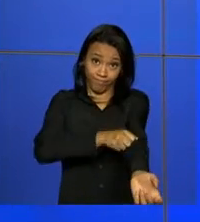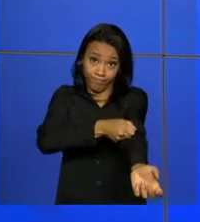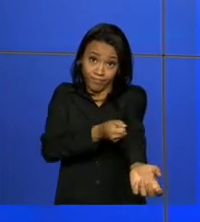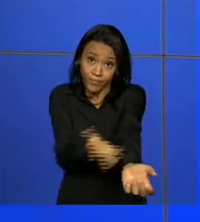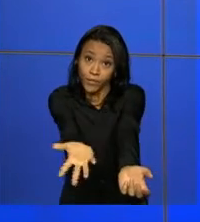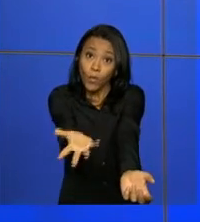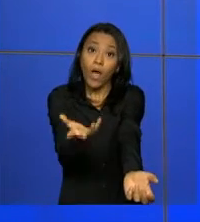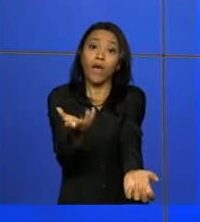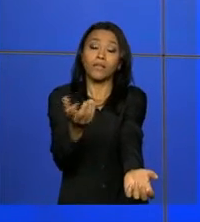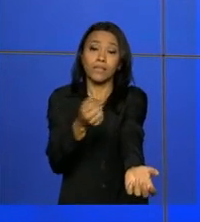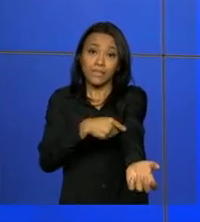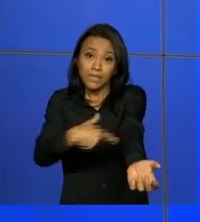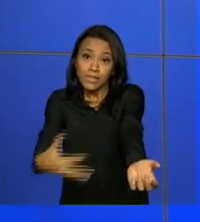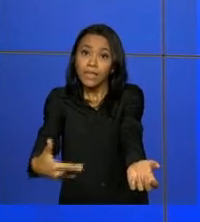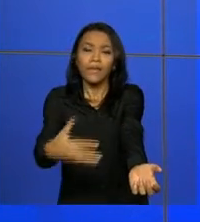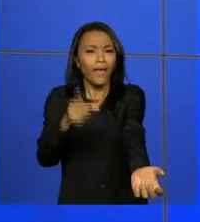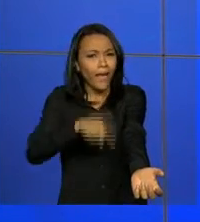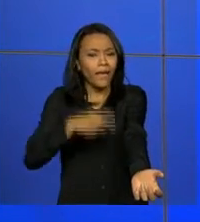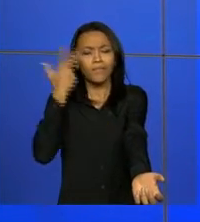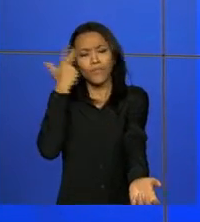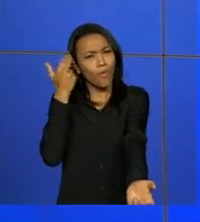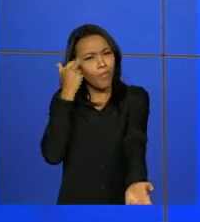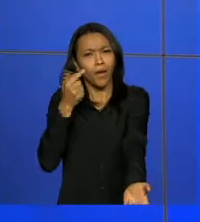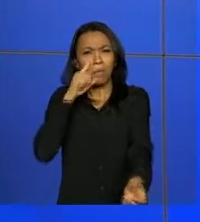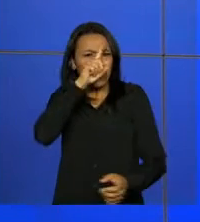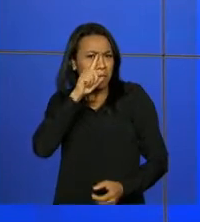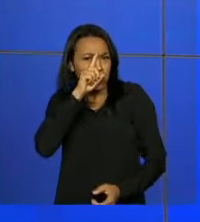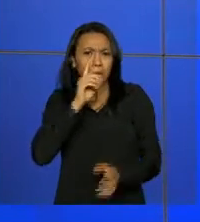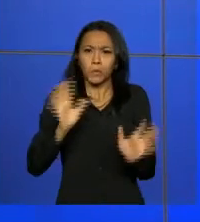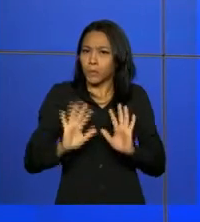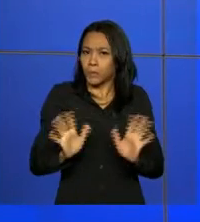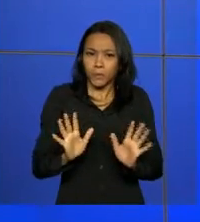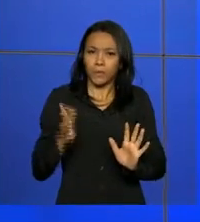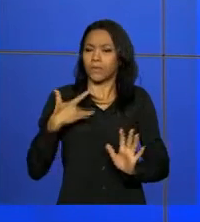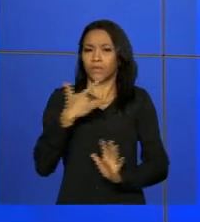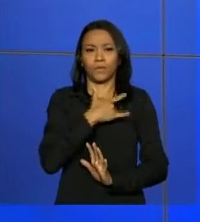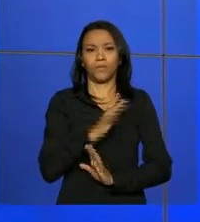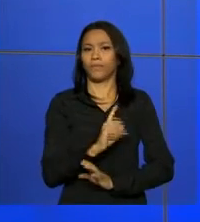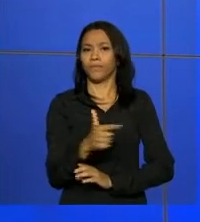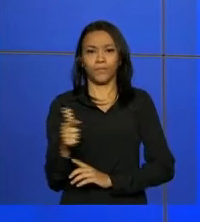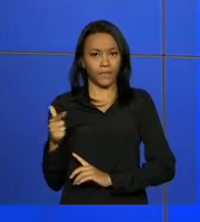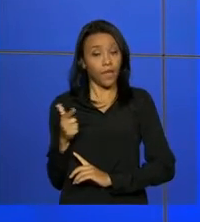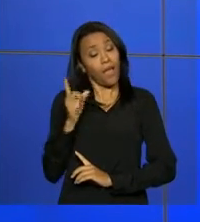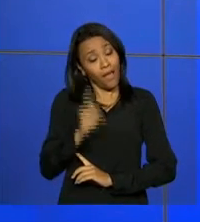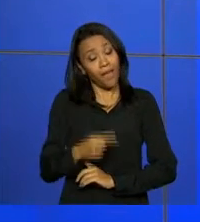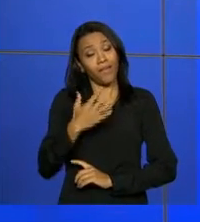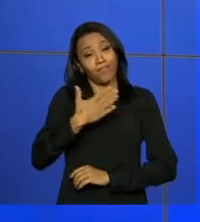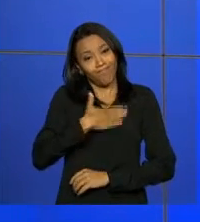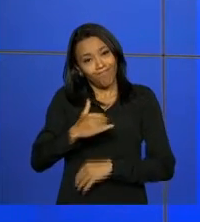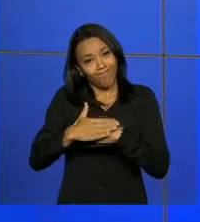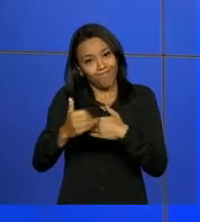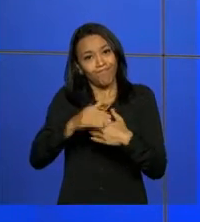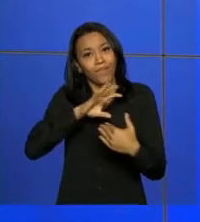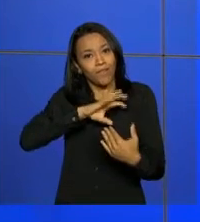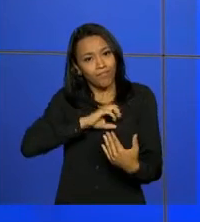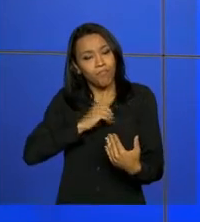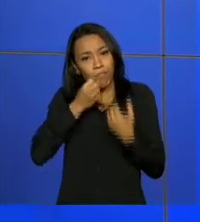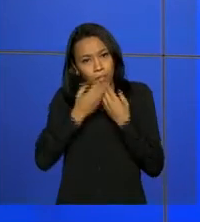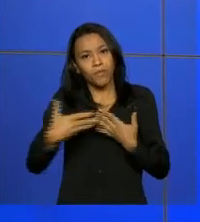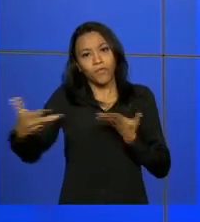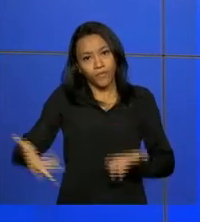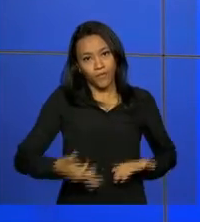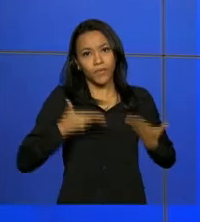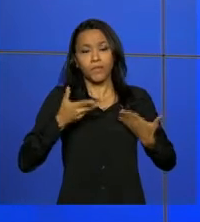Como doar sangue é um ato simples, tranquilo, sem risco ou prejuízo à saúde, e ainda um gesto muito bem-vindo, vale a pena